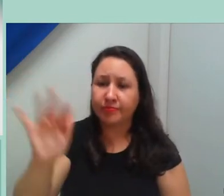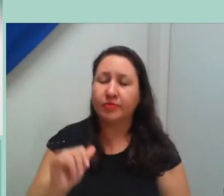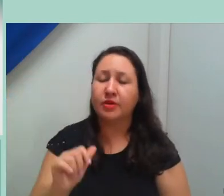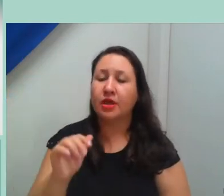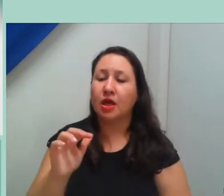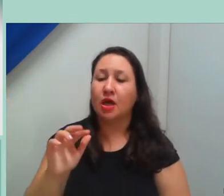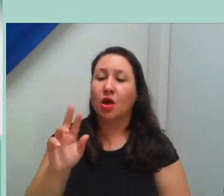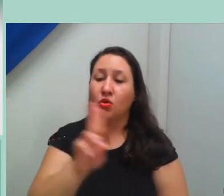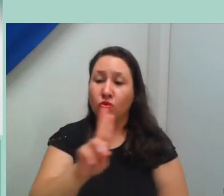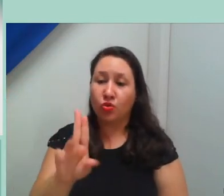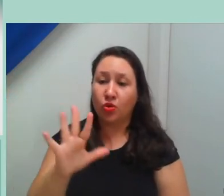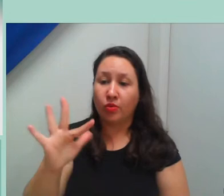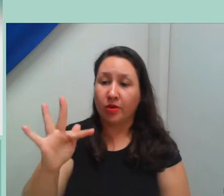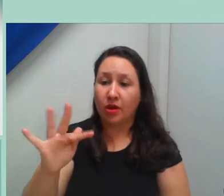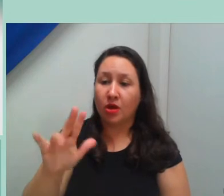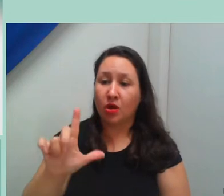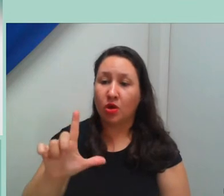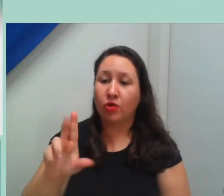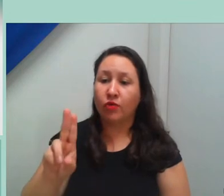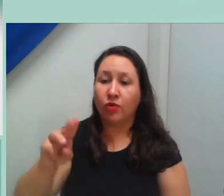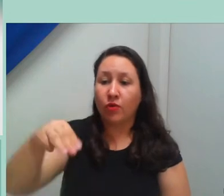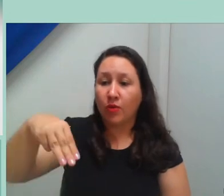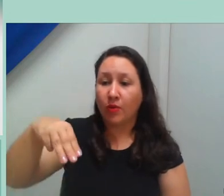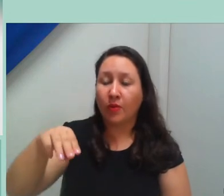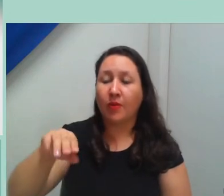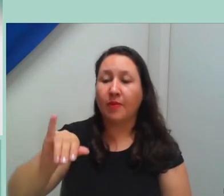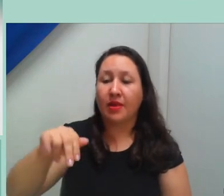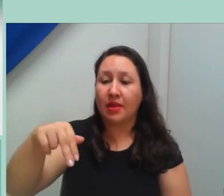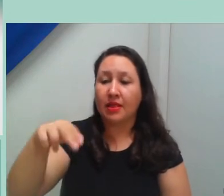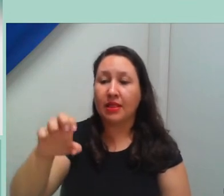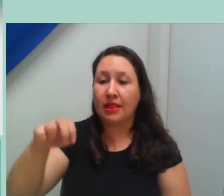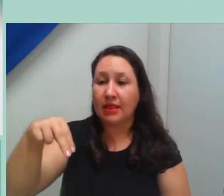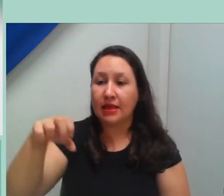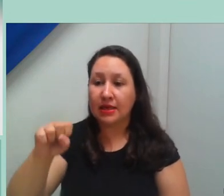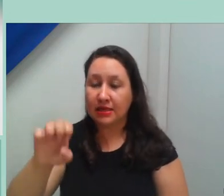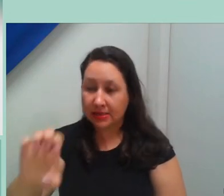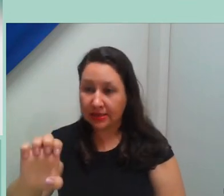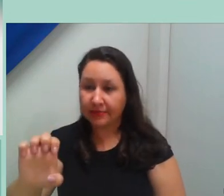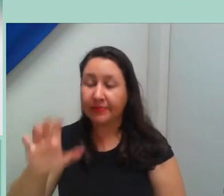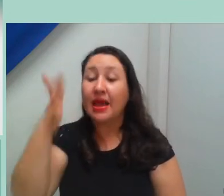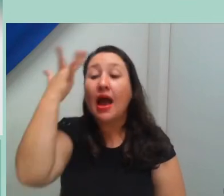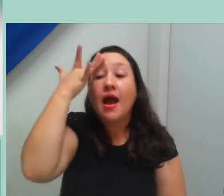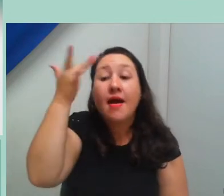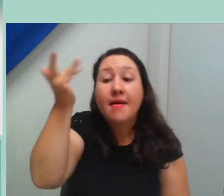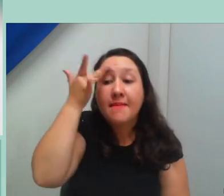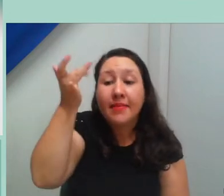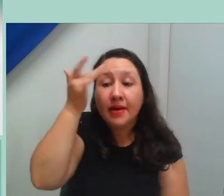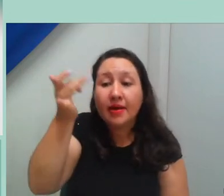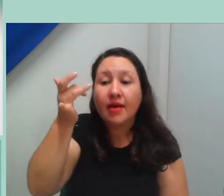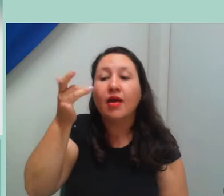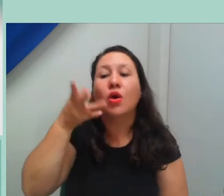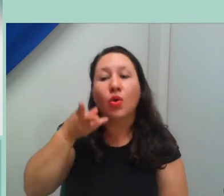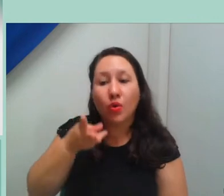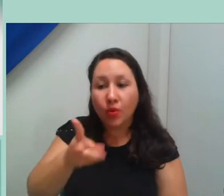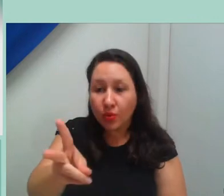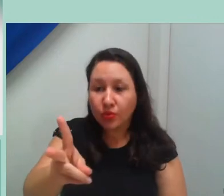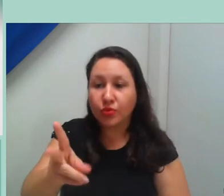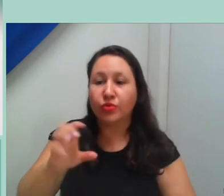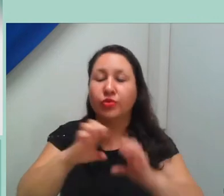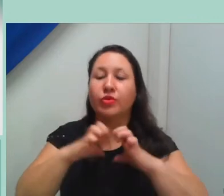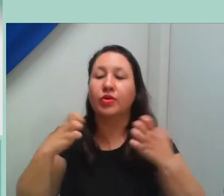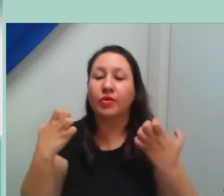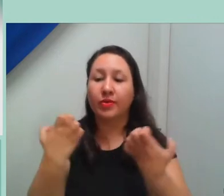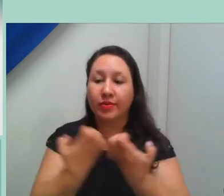Ricardo dos Santos Pereira. Amanhã, nosso segundo dia de evento, contaremos com as apresentações de produtos e